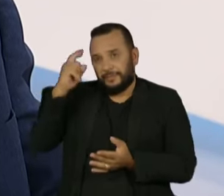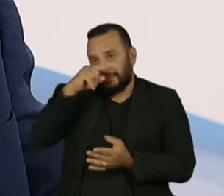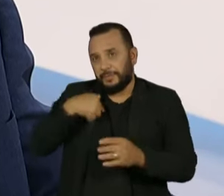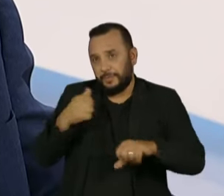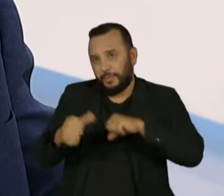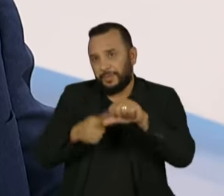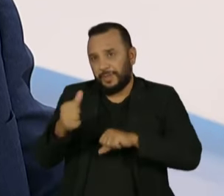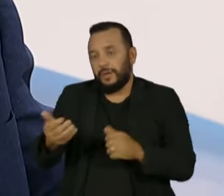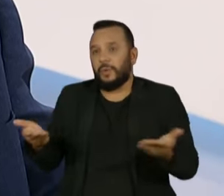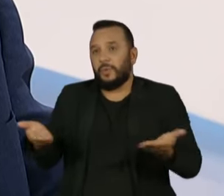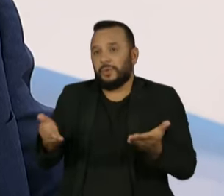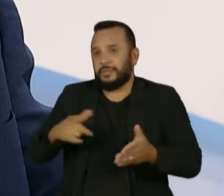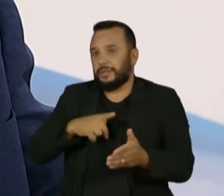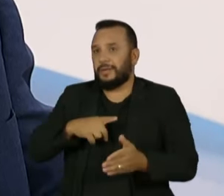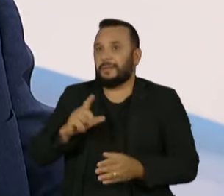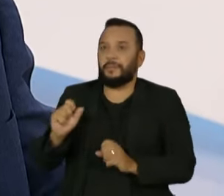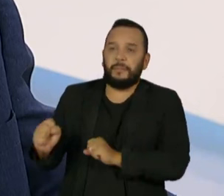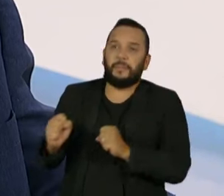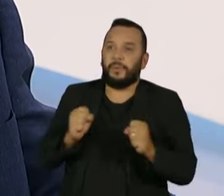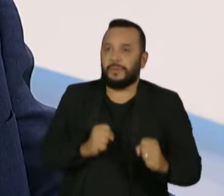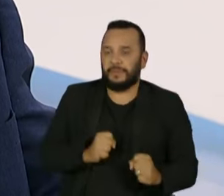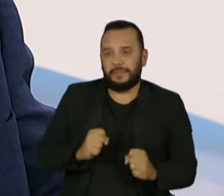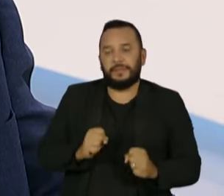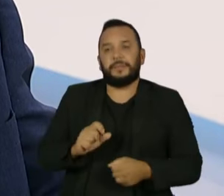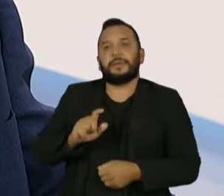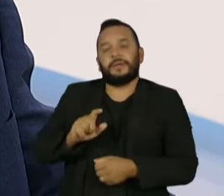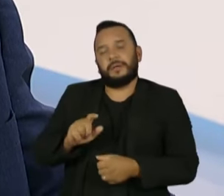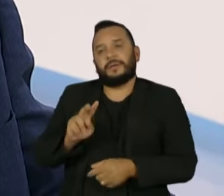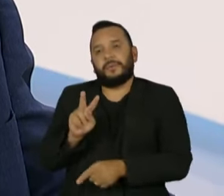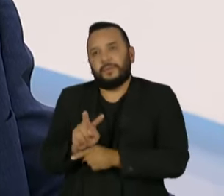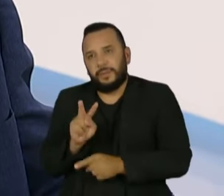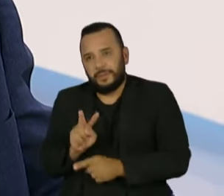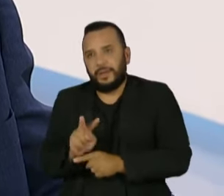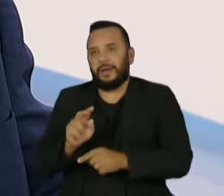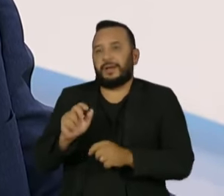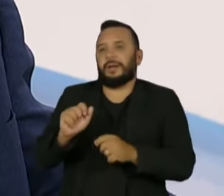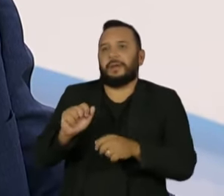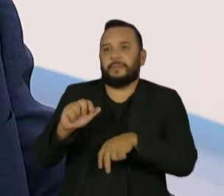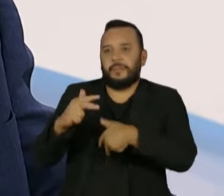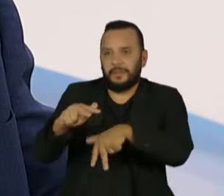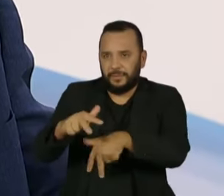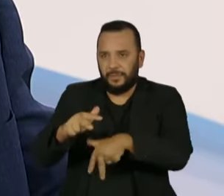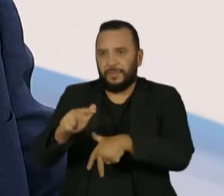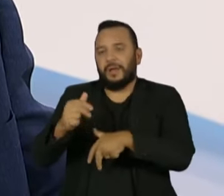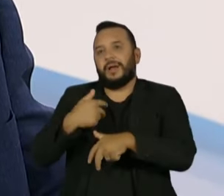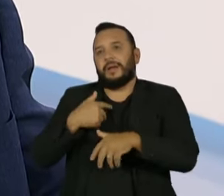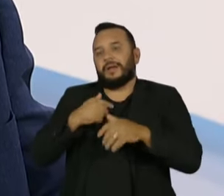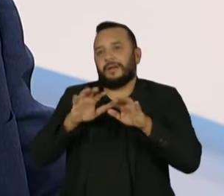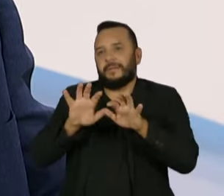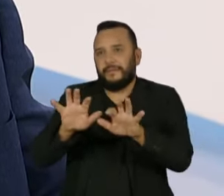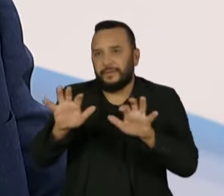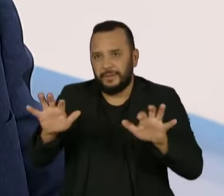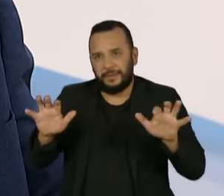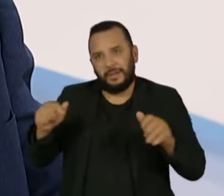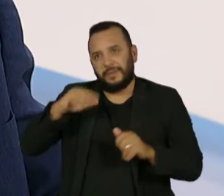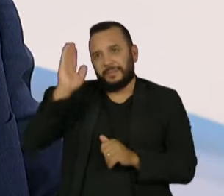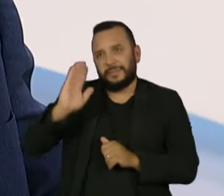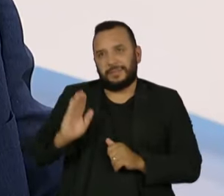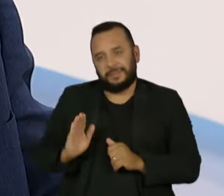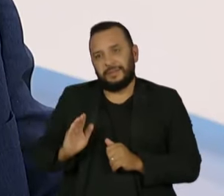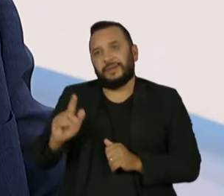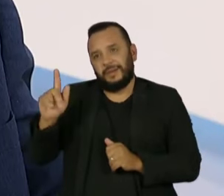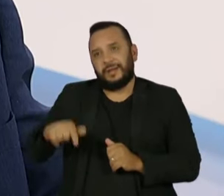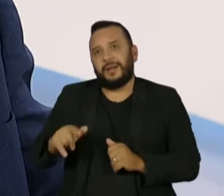Quem tem hoje o poder para gerir, para manipular, para colocar o seu processo de verdade